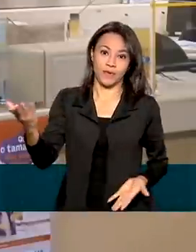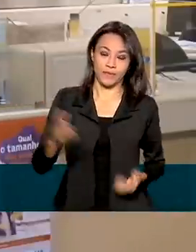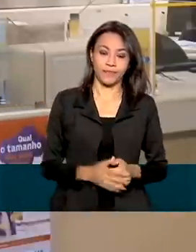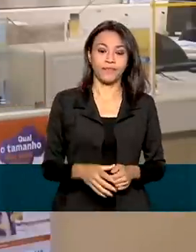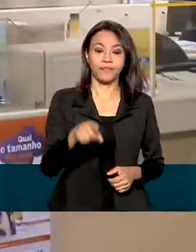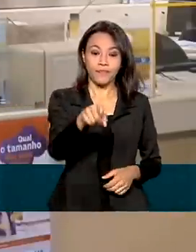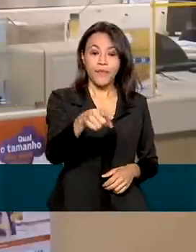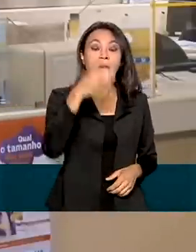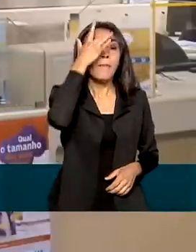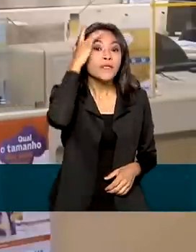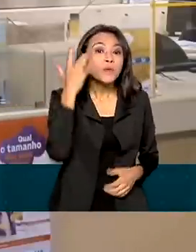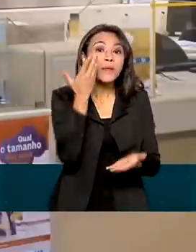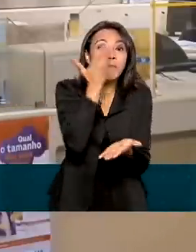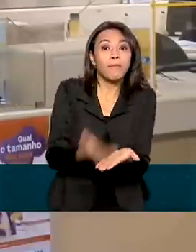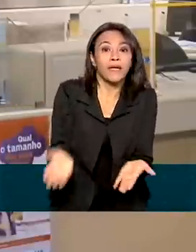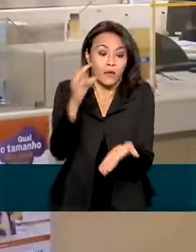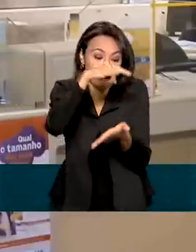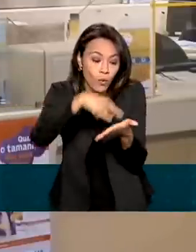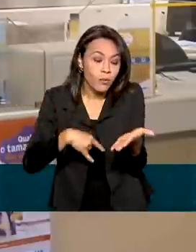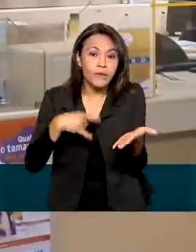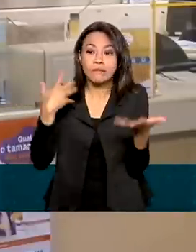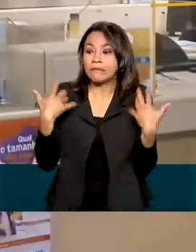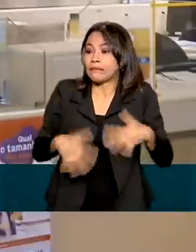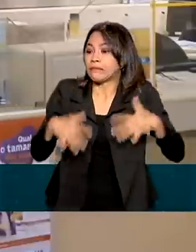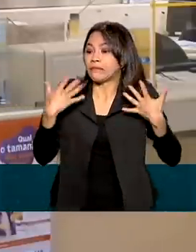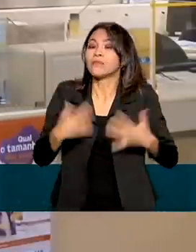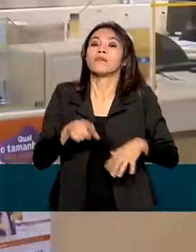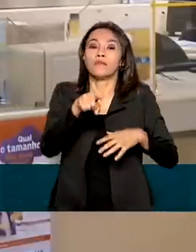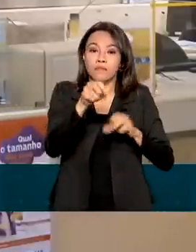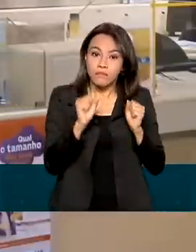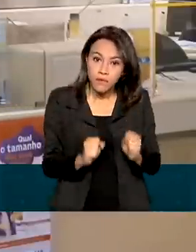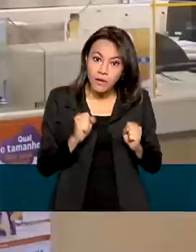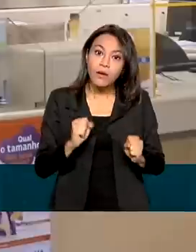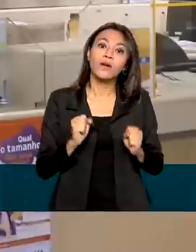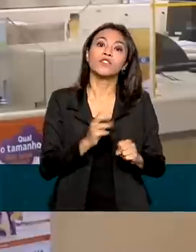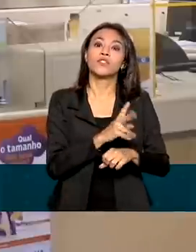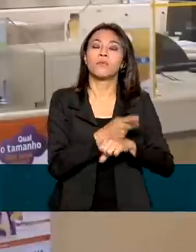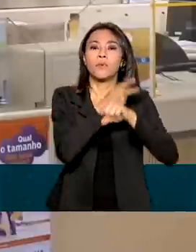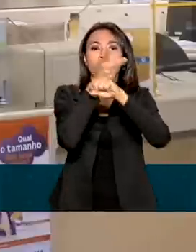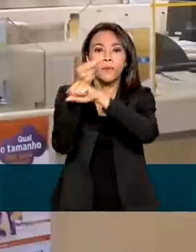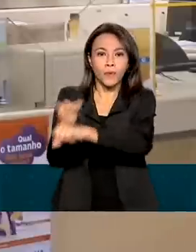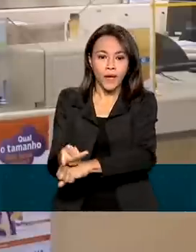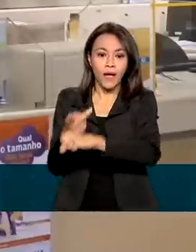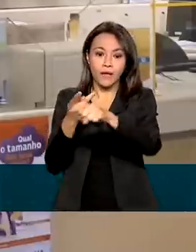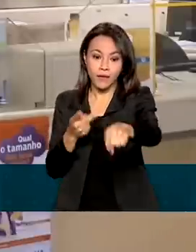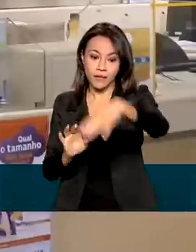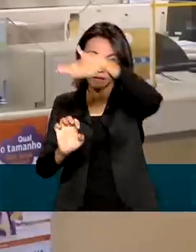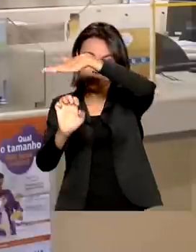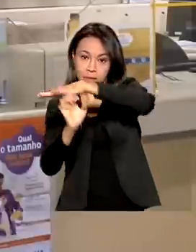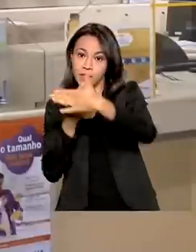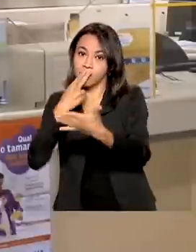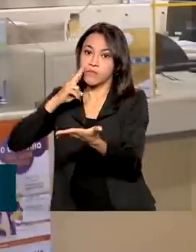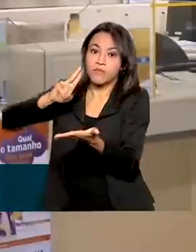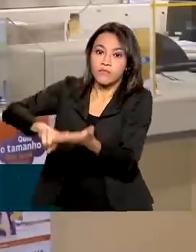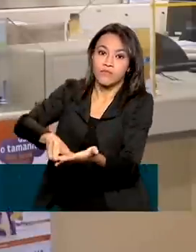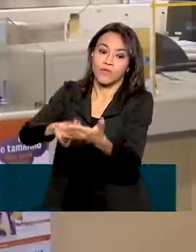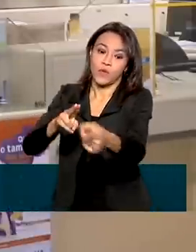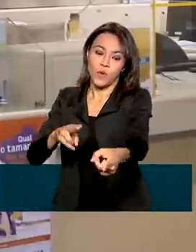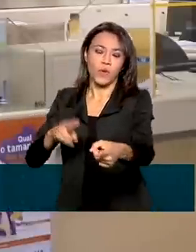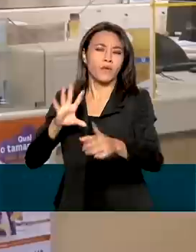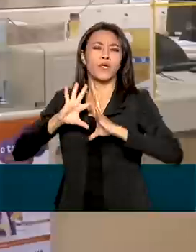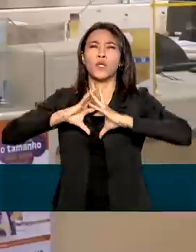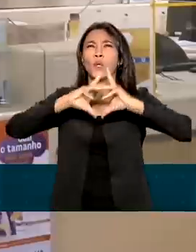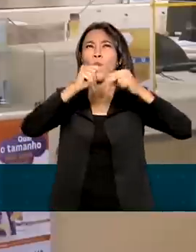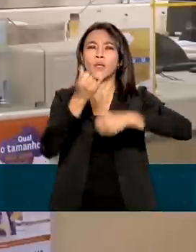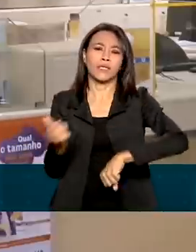cidadão que perdeu seu documento a possibilidade de retirá-lo em uma das nossas agências centrais em todas as capitais